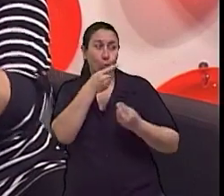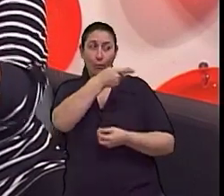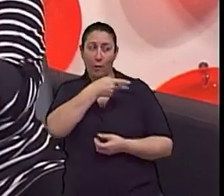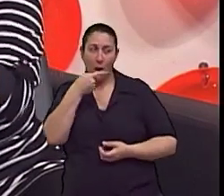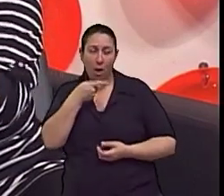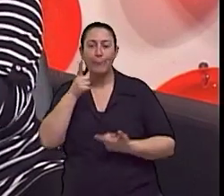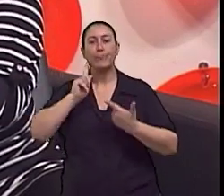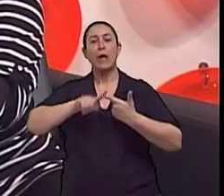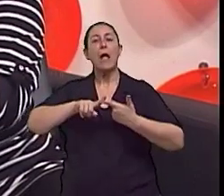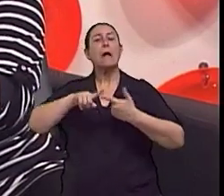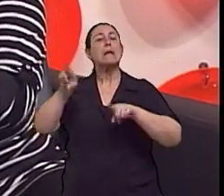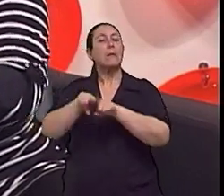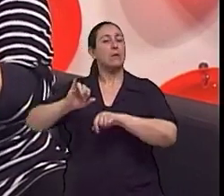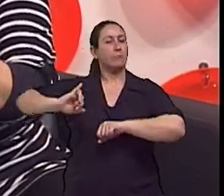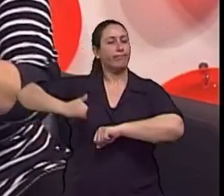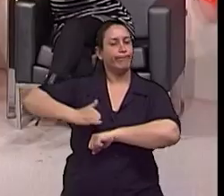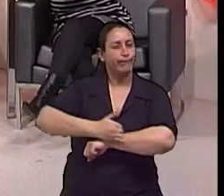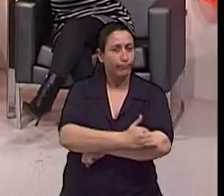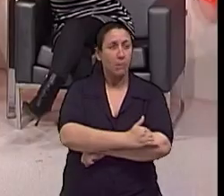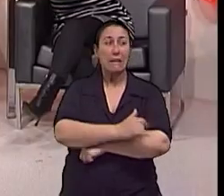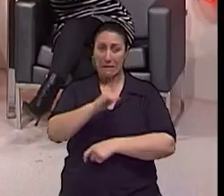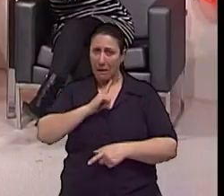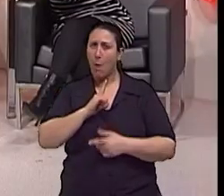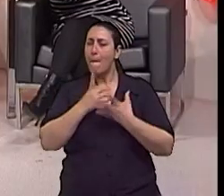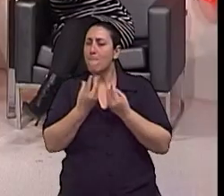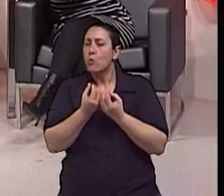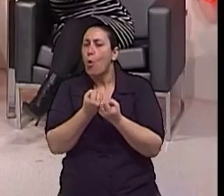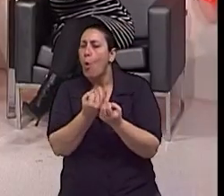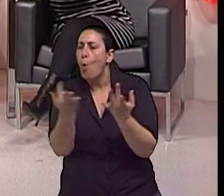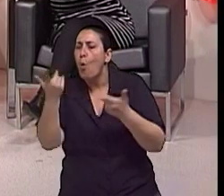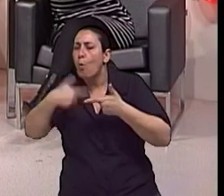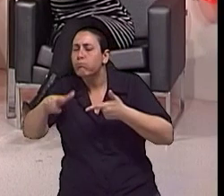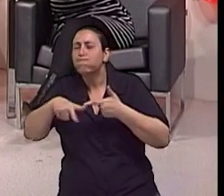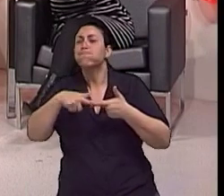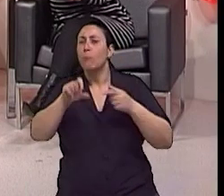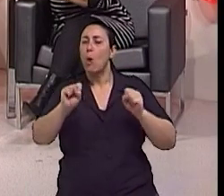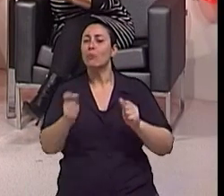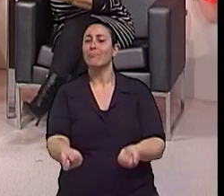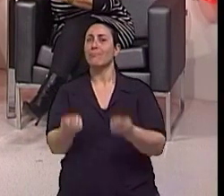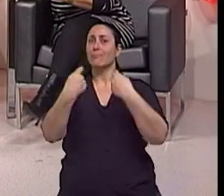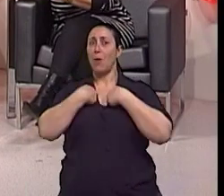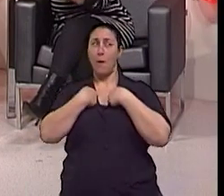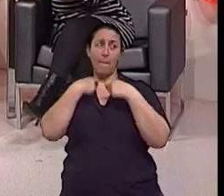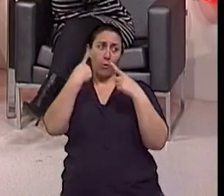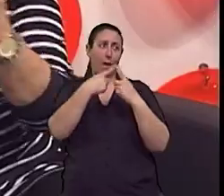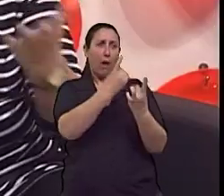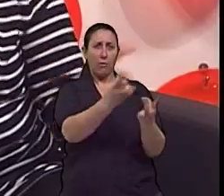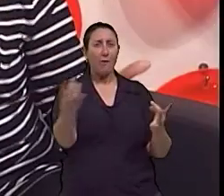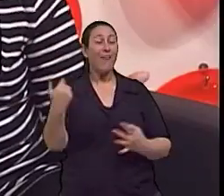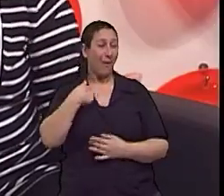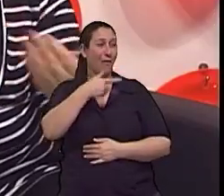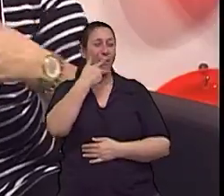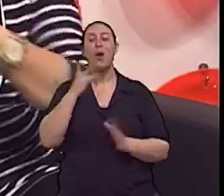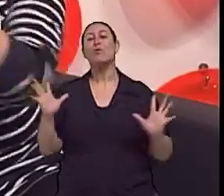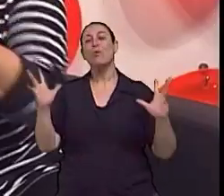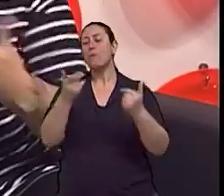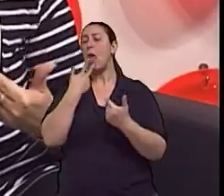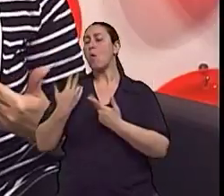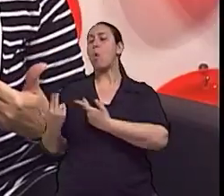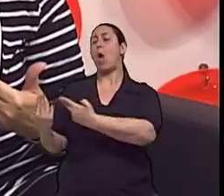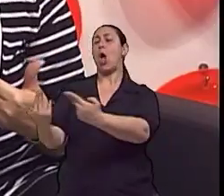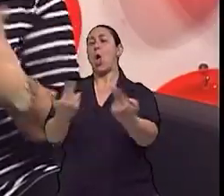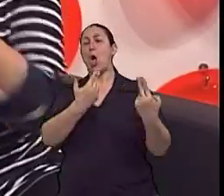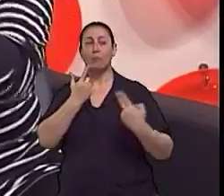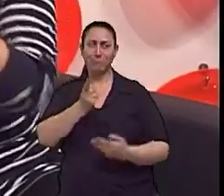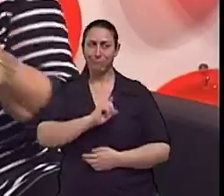sobrepeso, quer dizer, tem uma série de fatores, porque cada organismo é um. É que nem eu digo aqui no programa, a gente só é